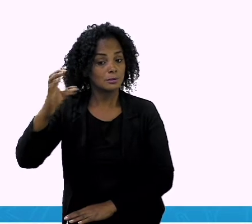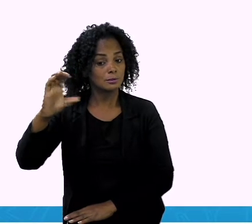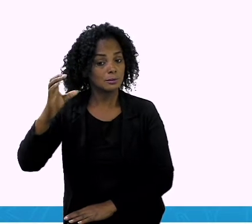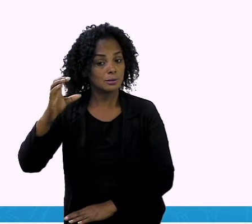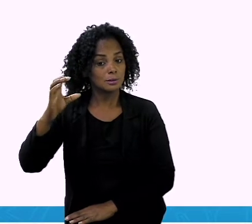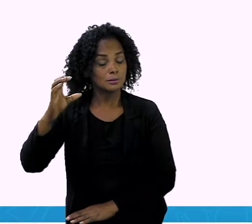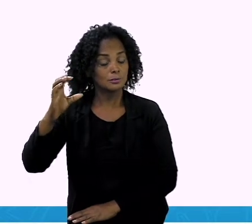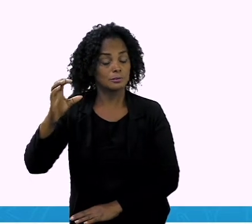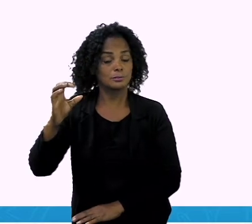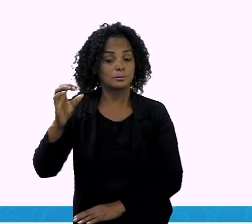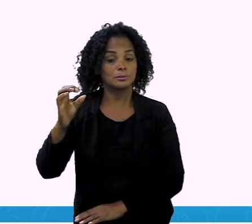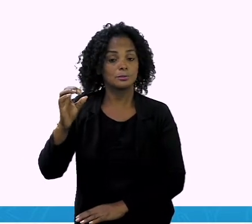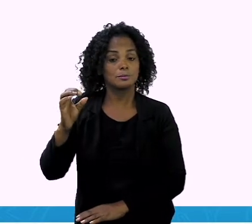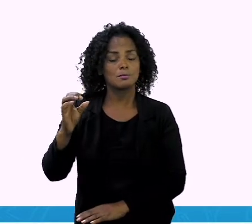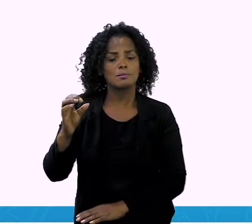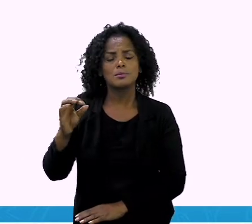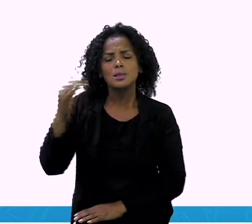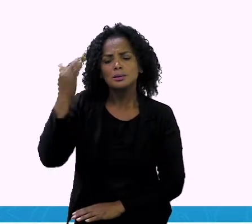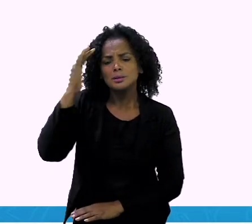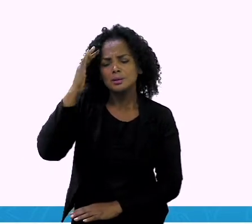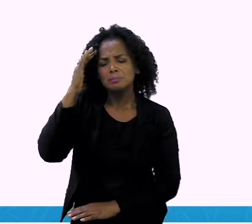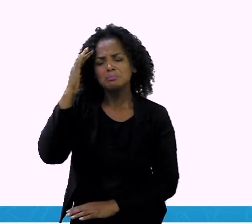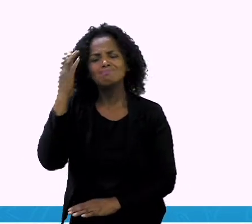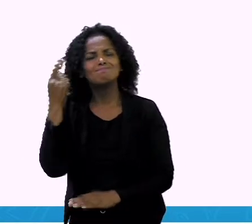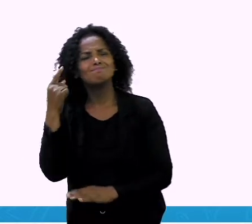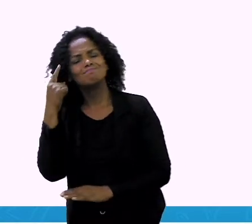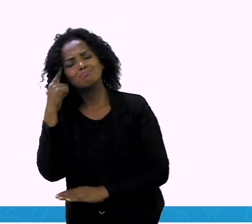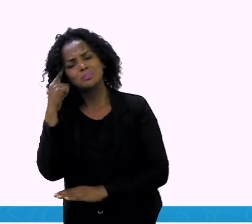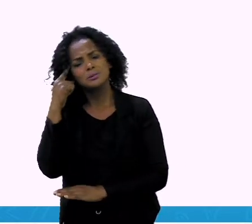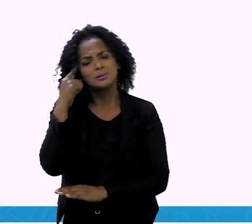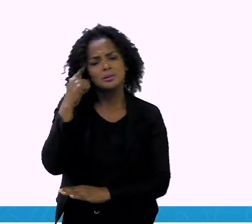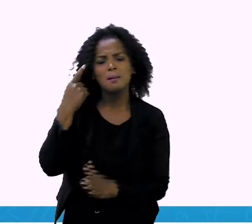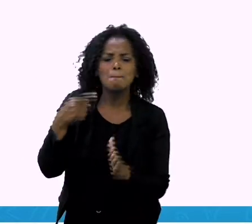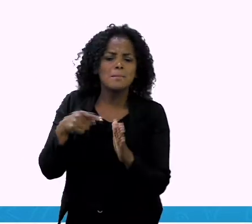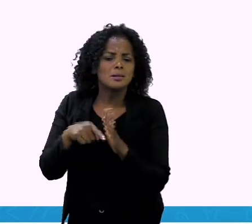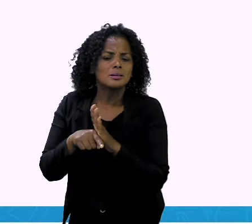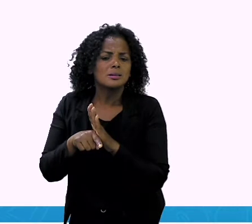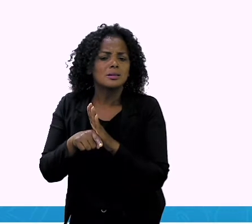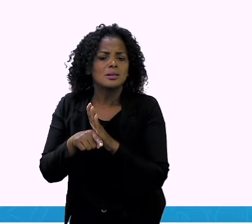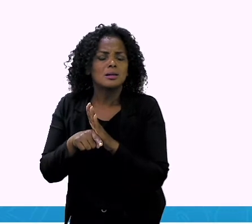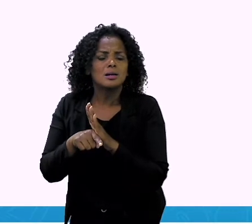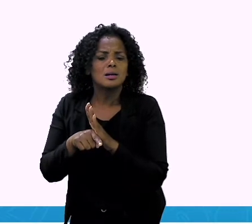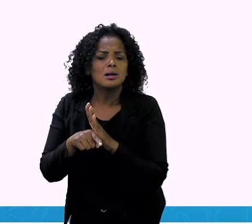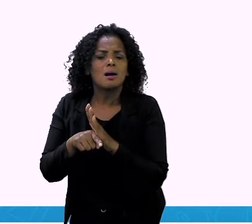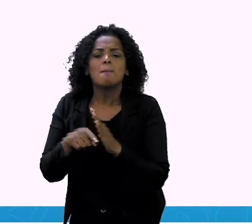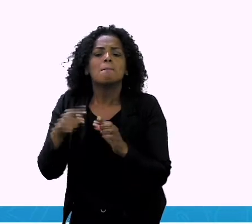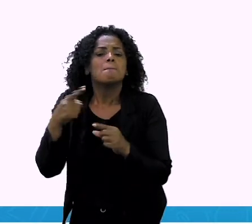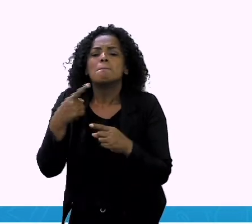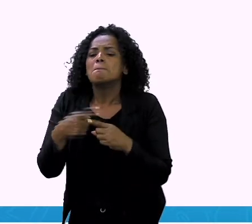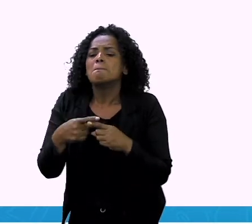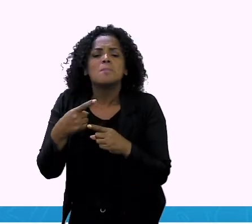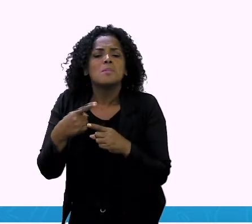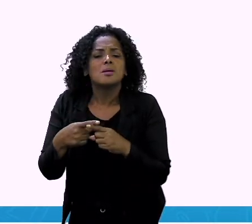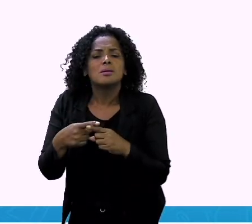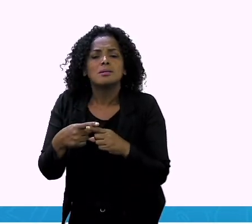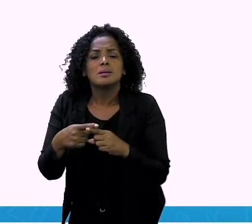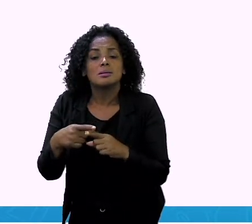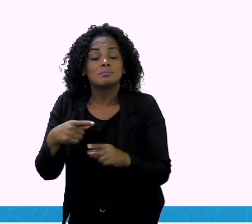representação aqui. E você deve estar perguntando aí, por que que tem duas moedas? Não.